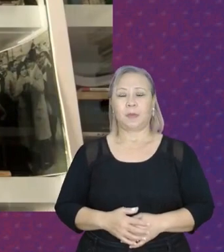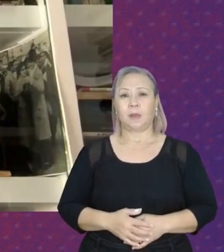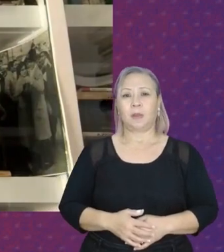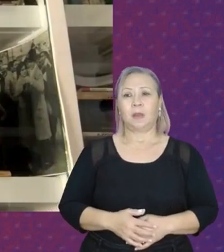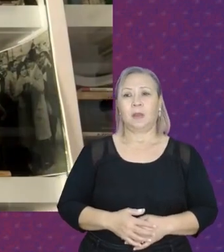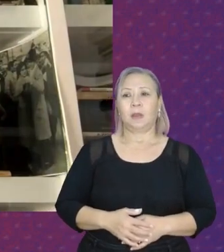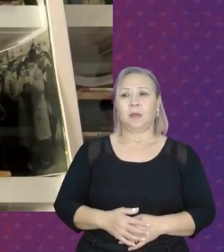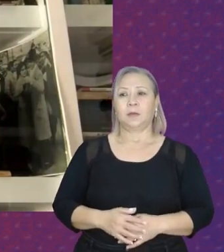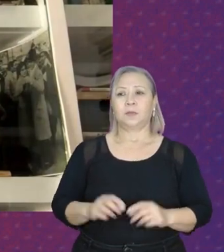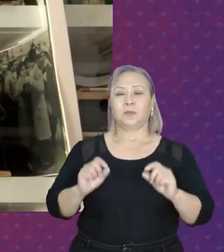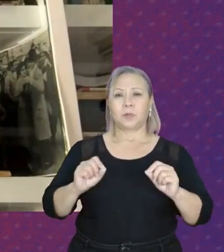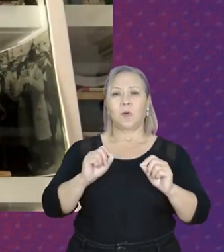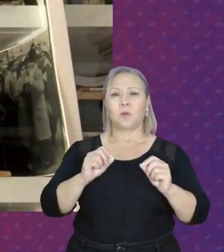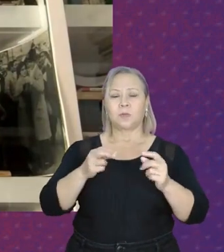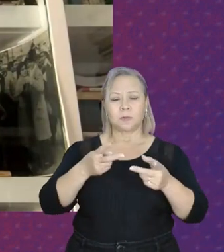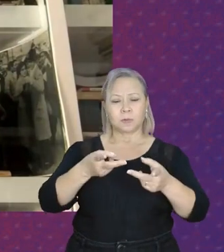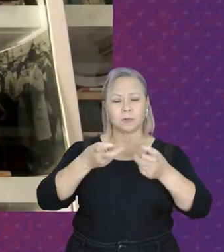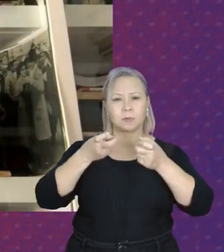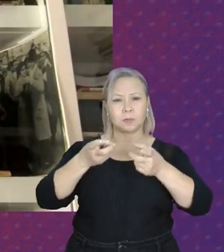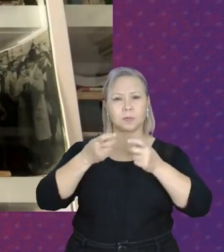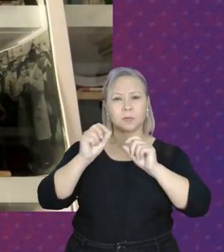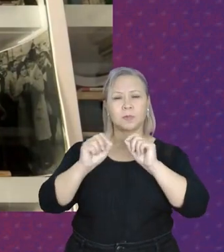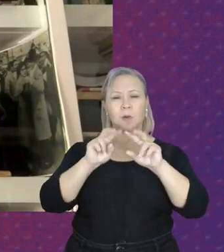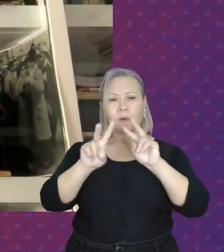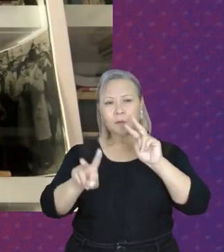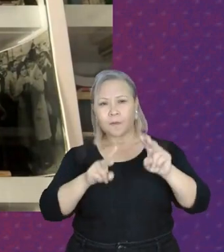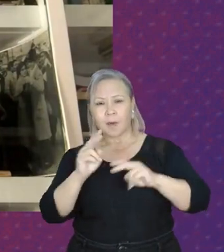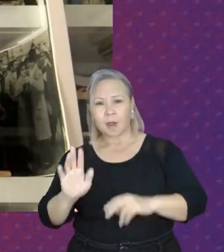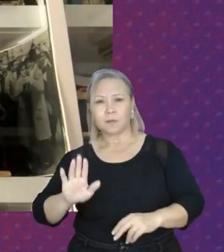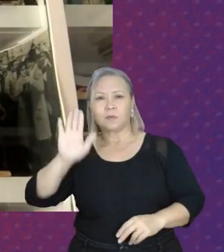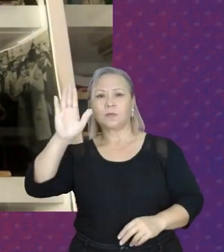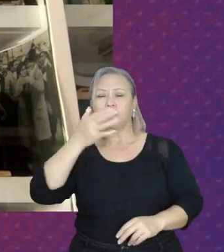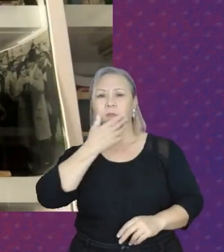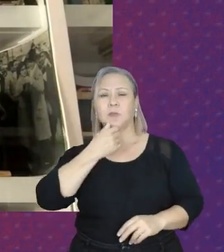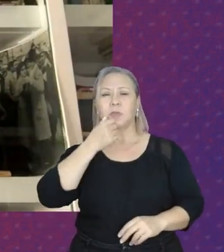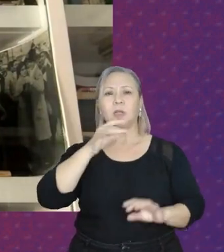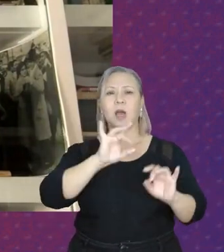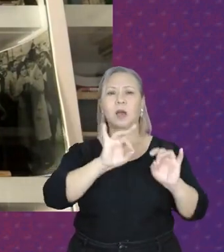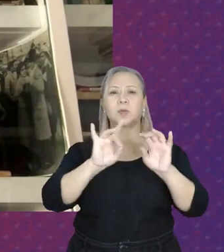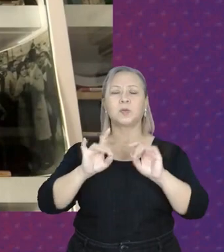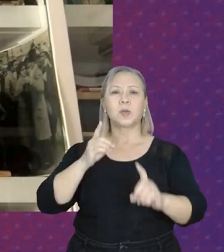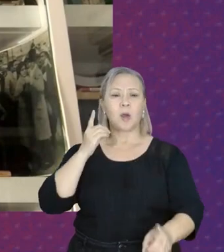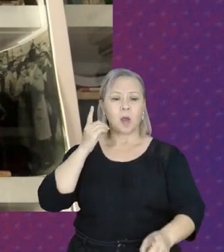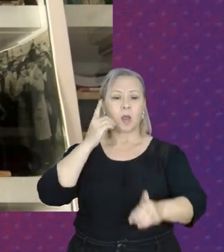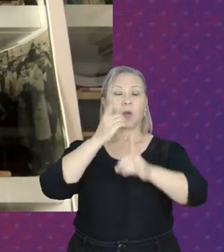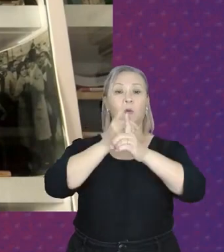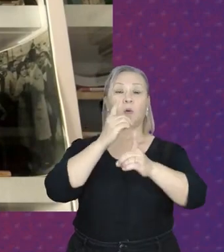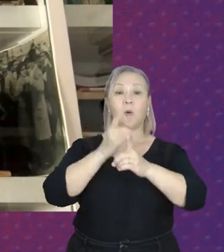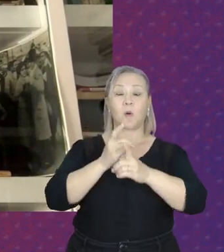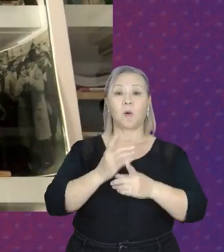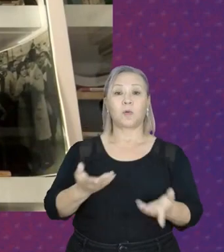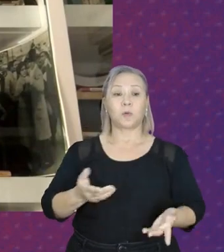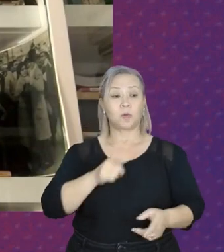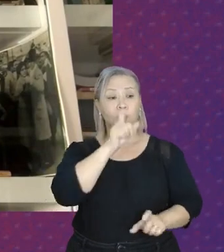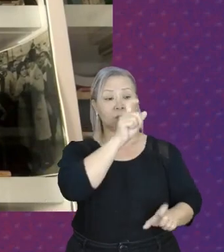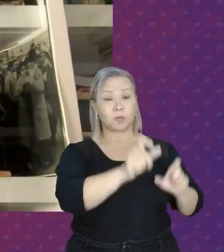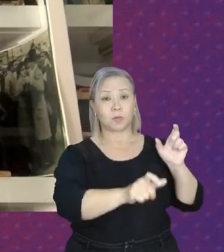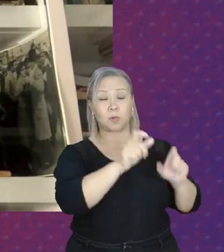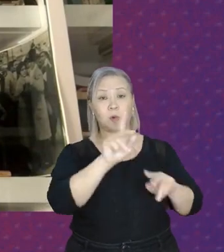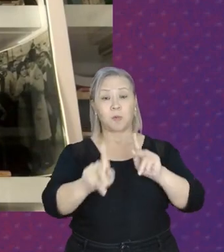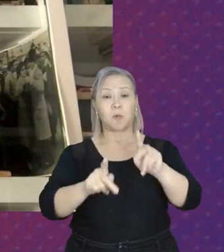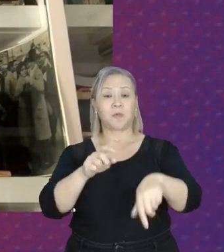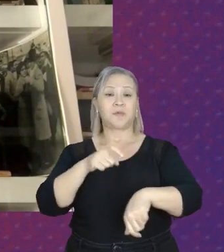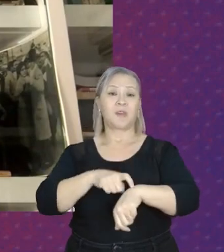quanto nós vimos de candidatos e candidatas que só se encontram com seus eleitores no momento da